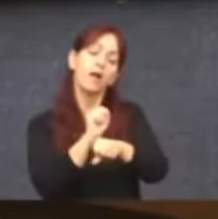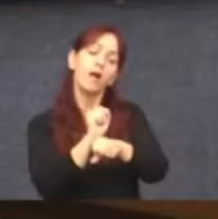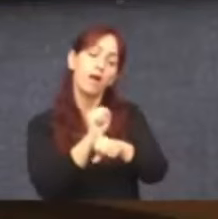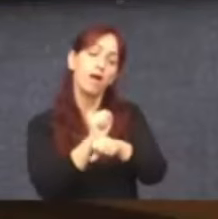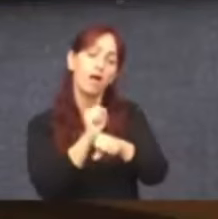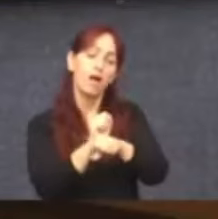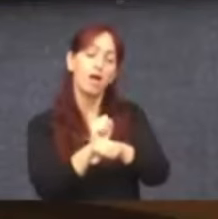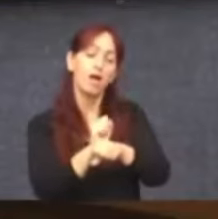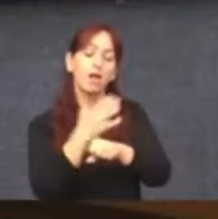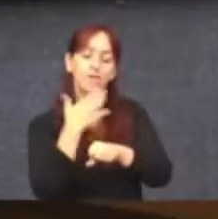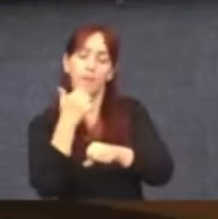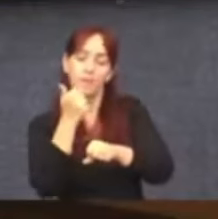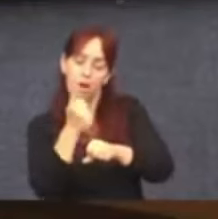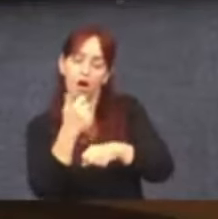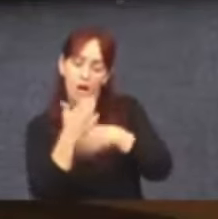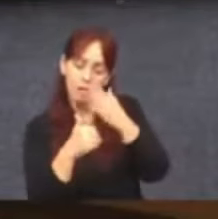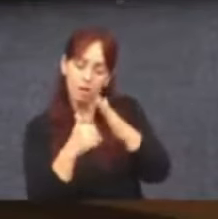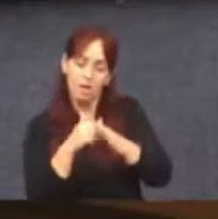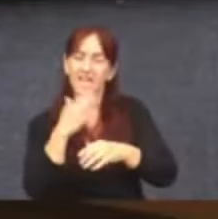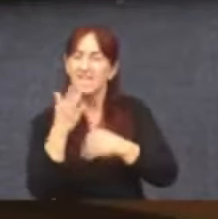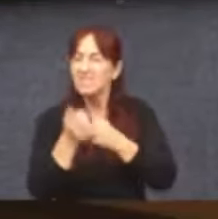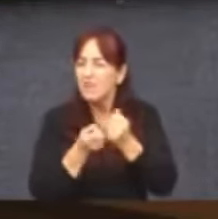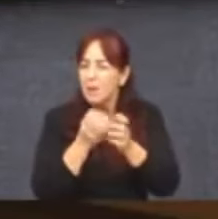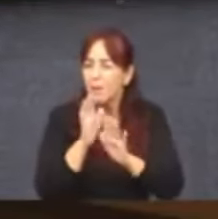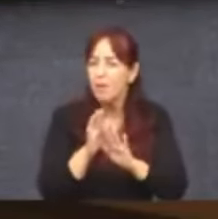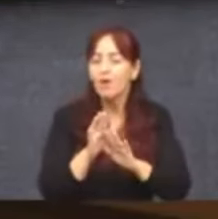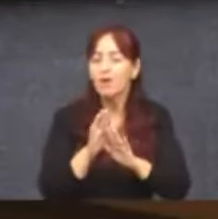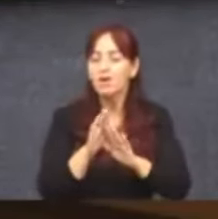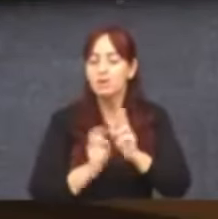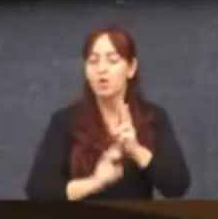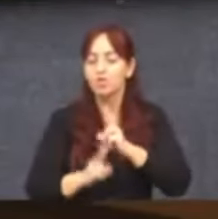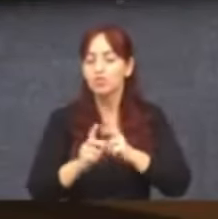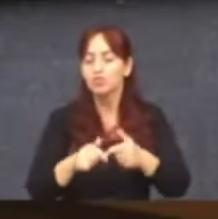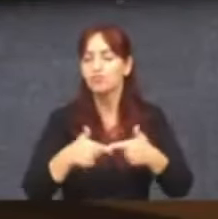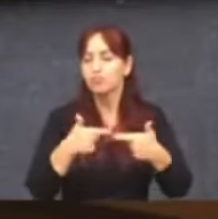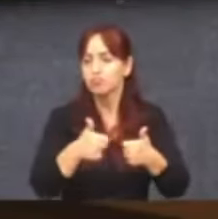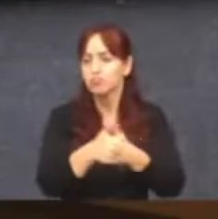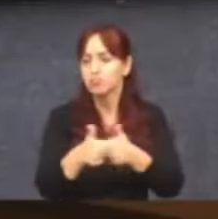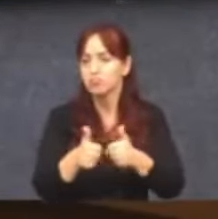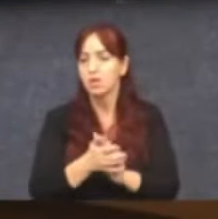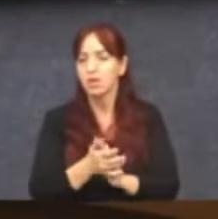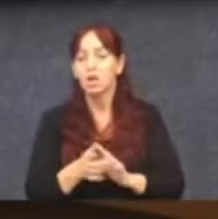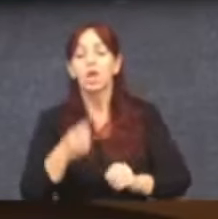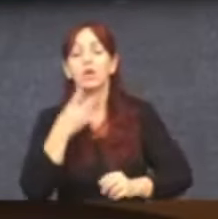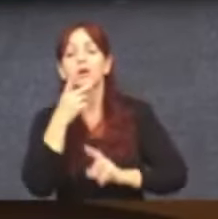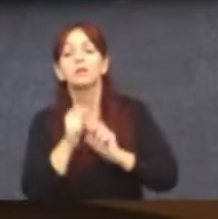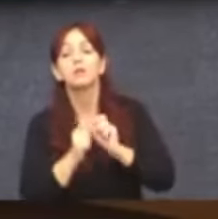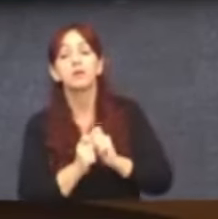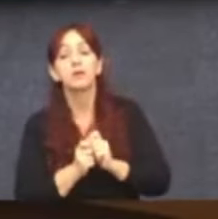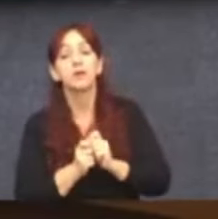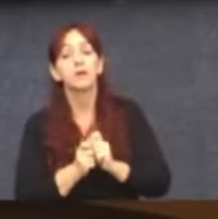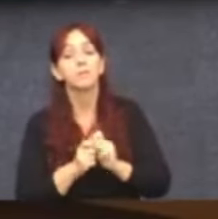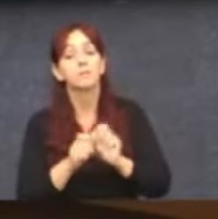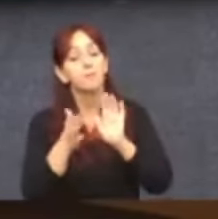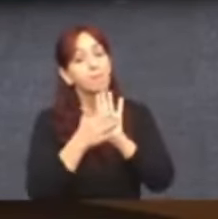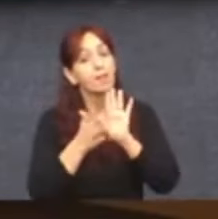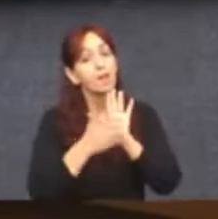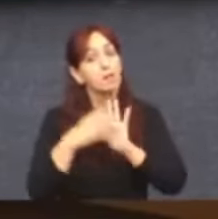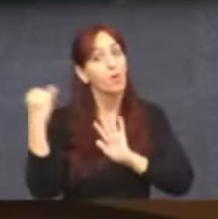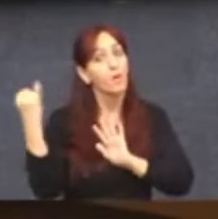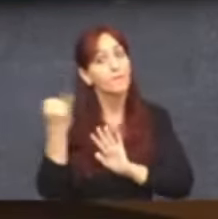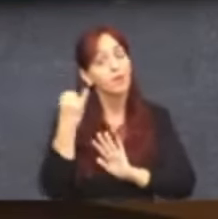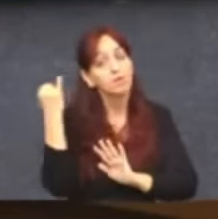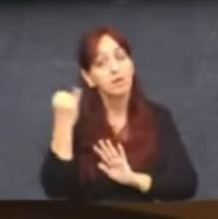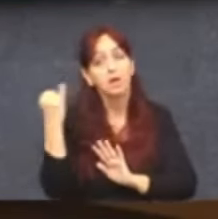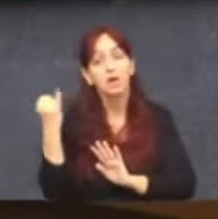depois a gente trata disso lá na frente. E nós estamos lutando em prol de uma questão muito importante para a